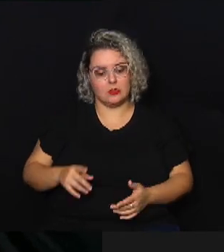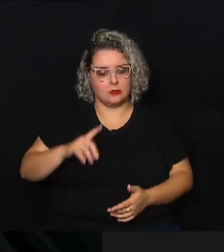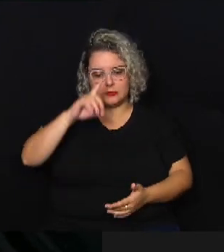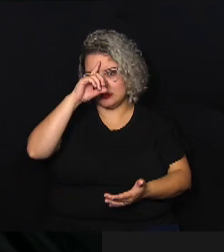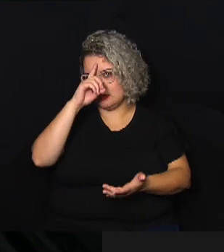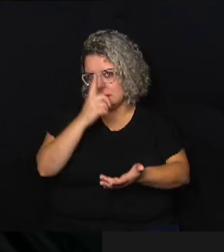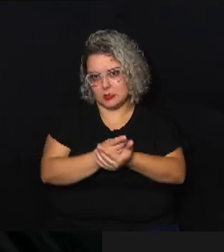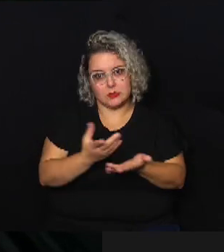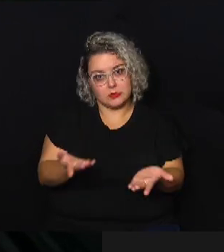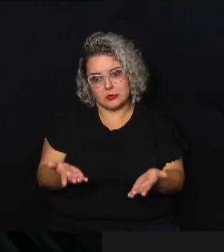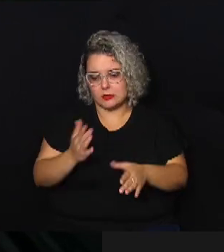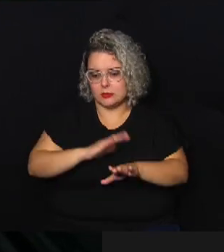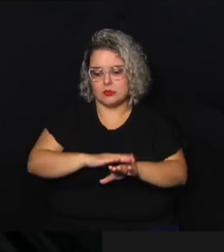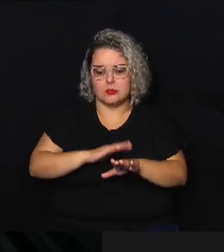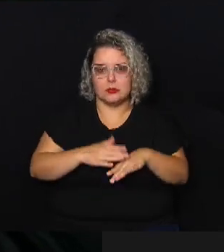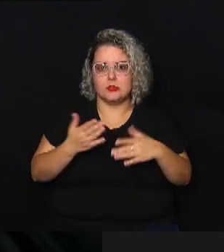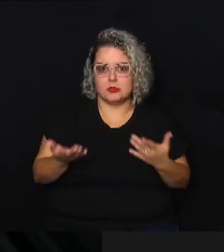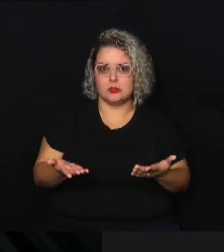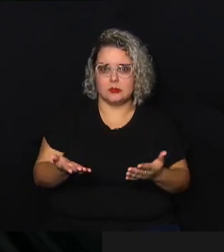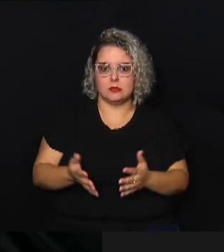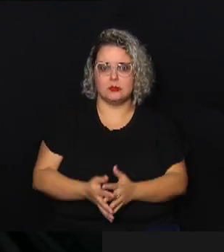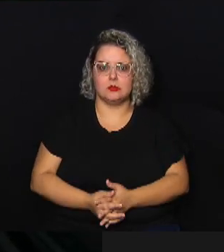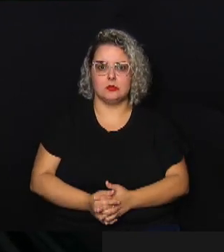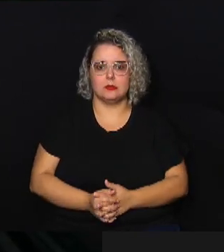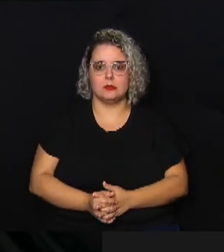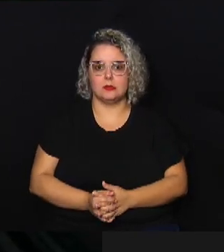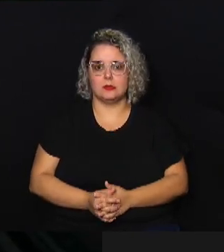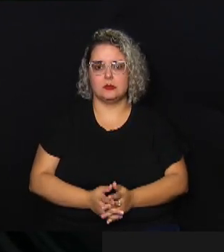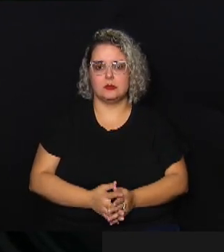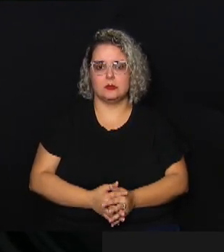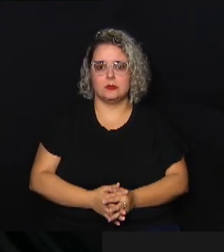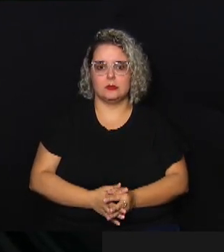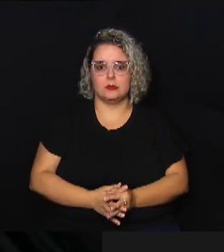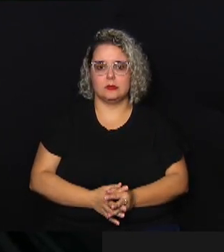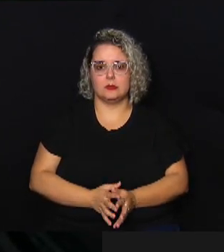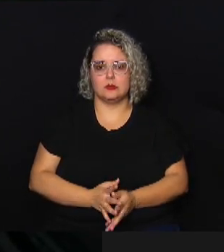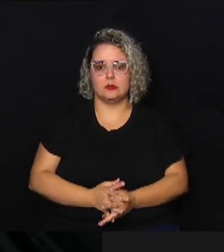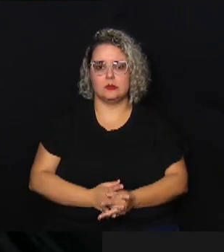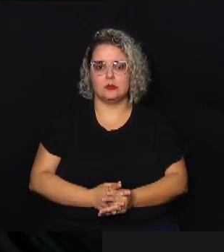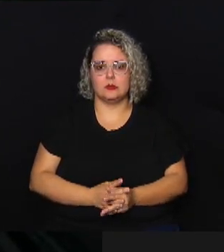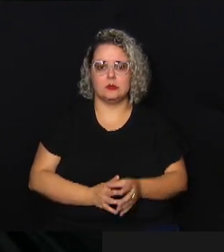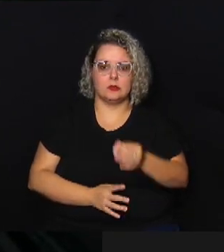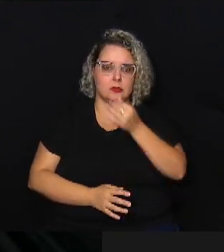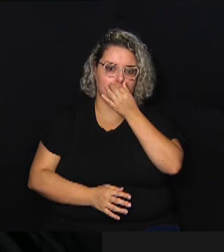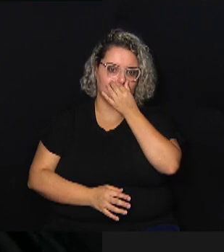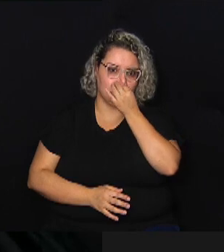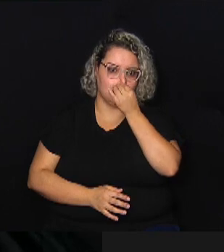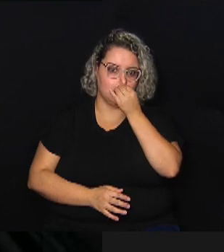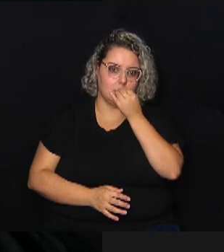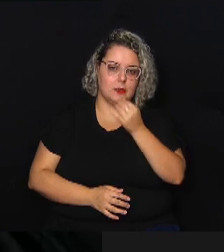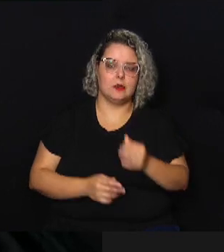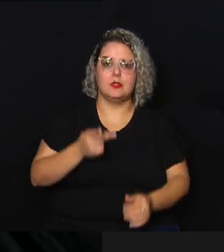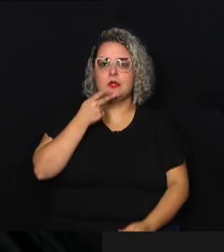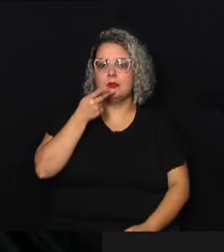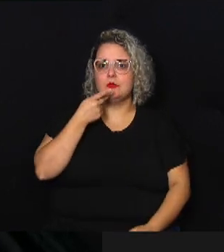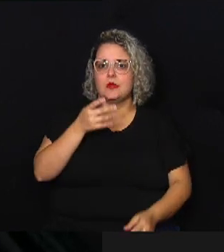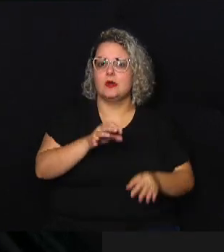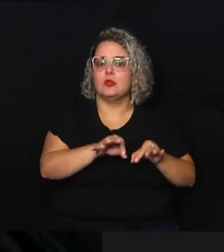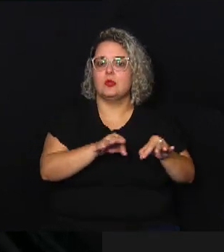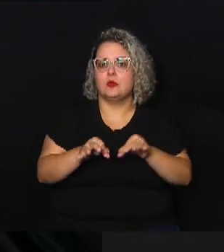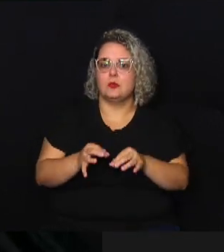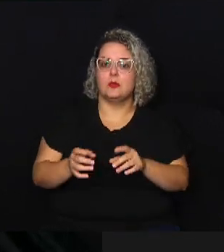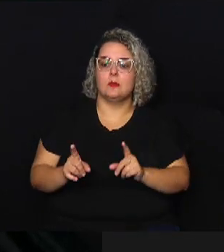ações necessárias então aqui eu cito um projeto que vem em parceria aqui da